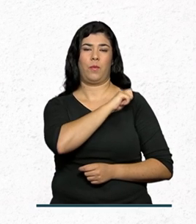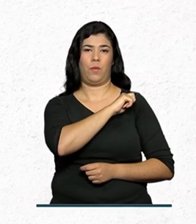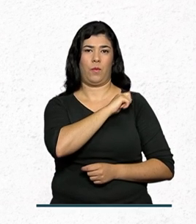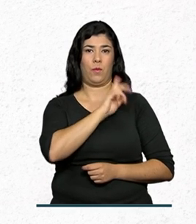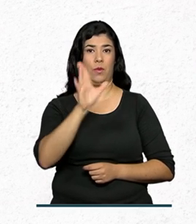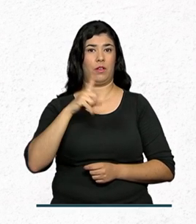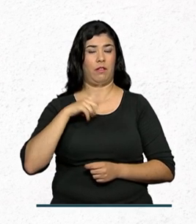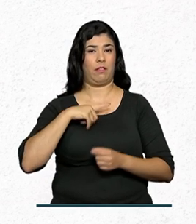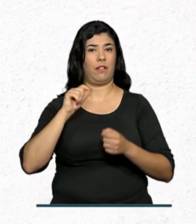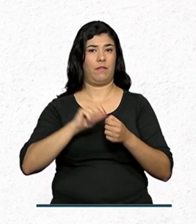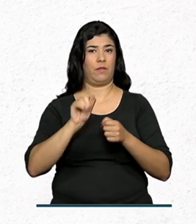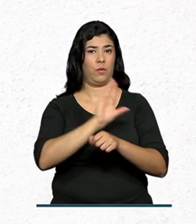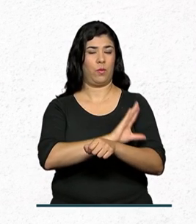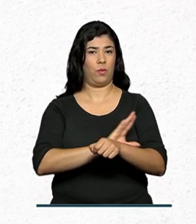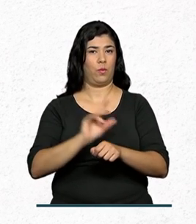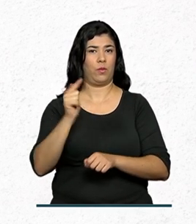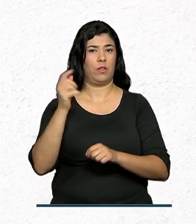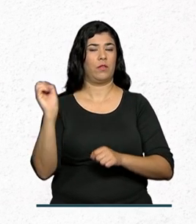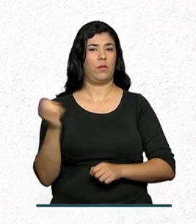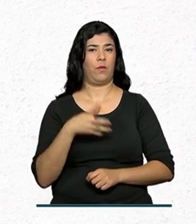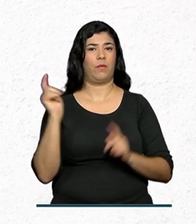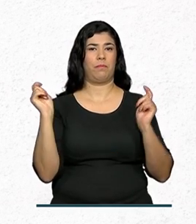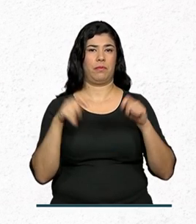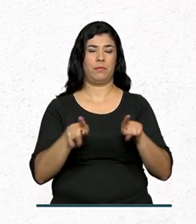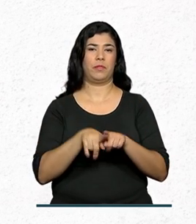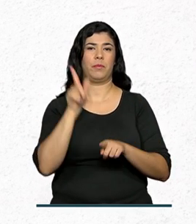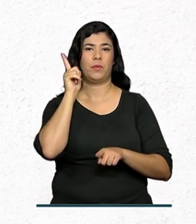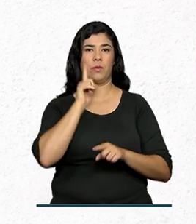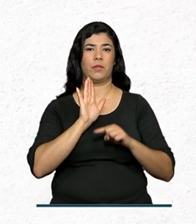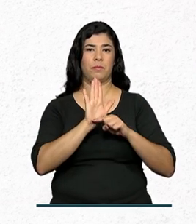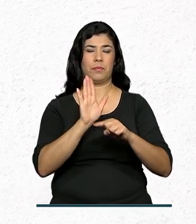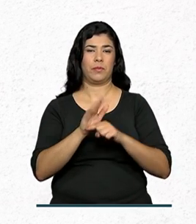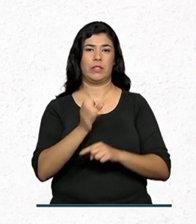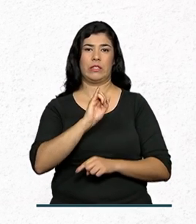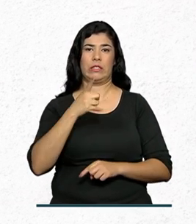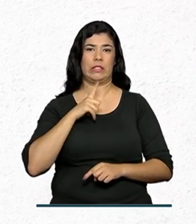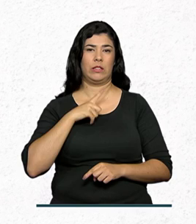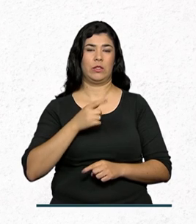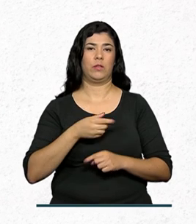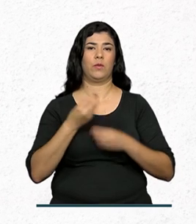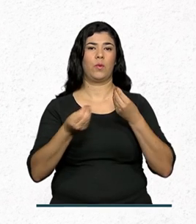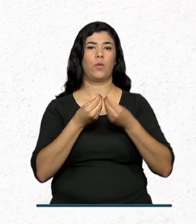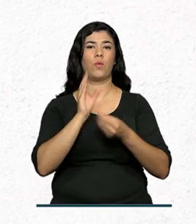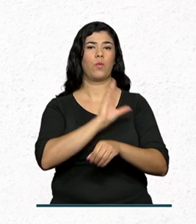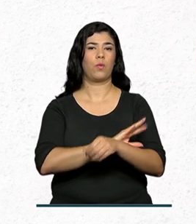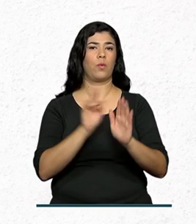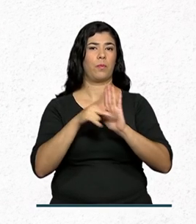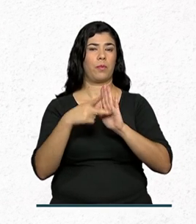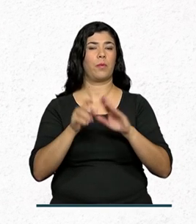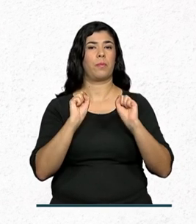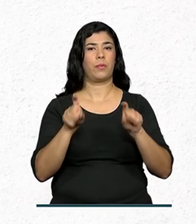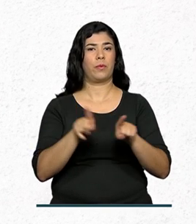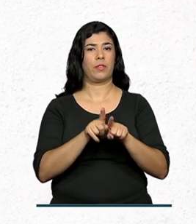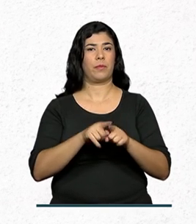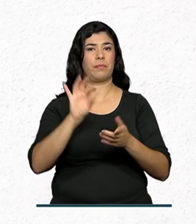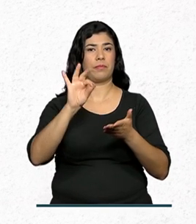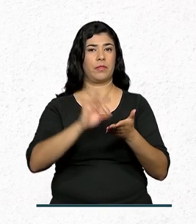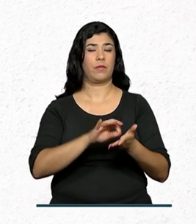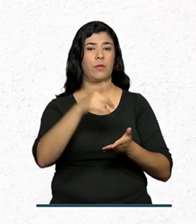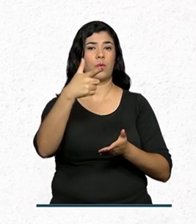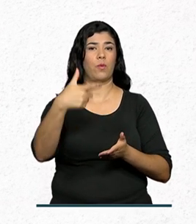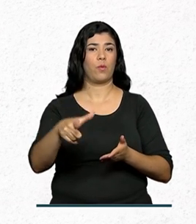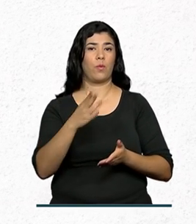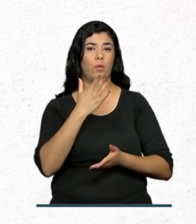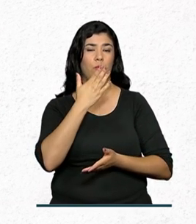que já faz curso de graduação tem uma nova possibilidade. Caso não haja bolsa disponível no seu curso, pode se inscrever à bolsa em